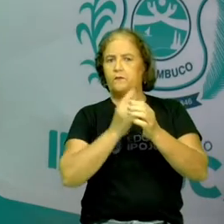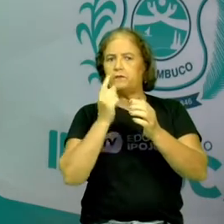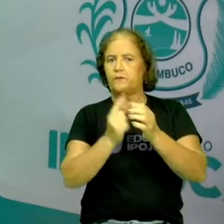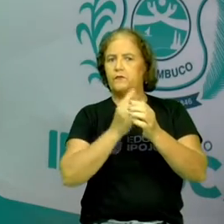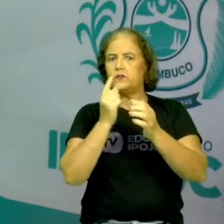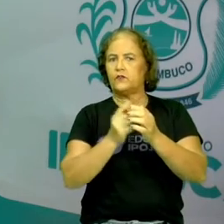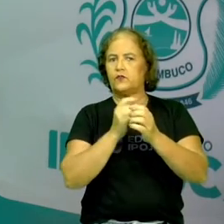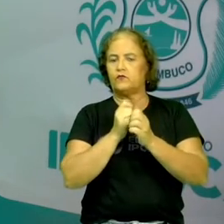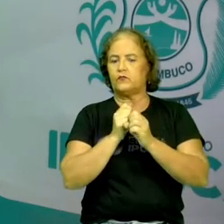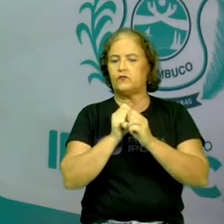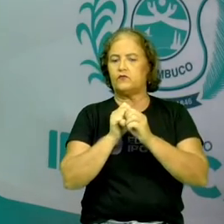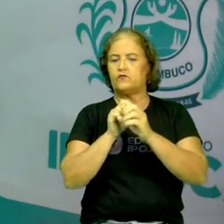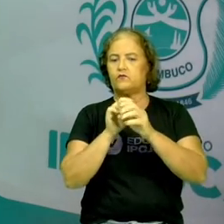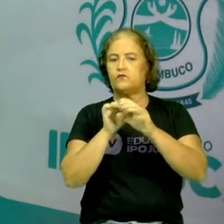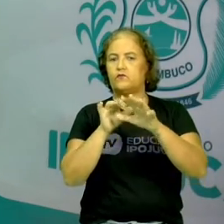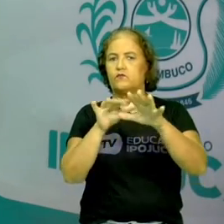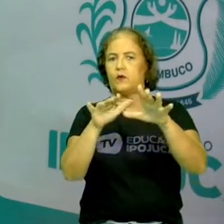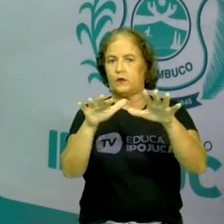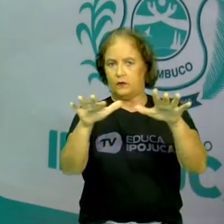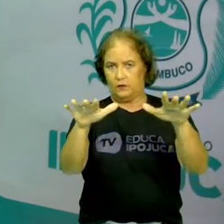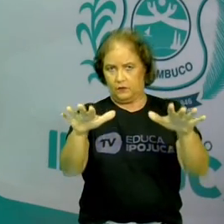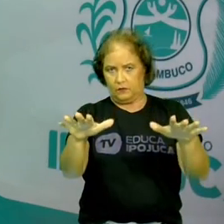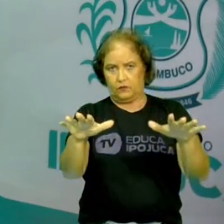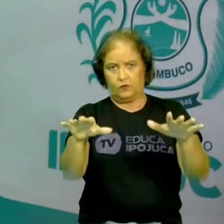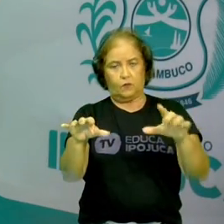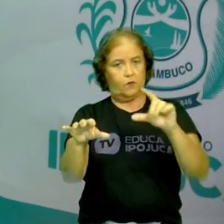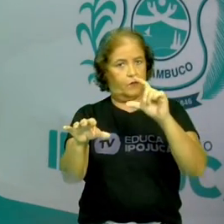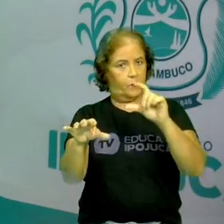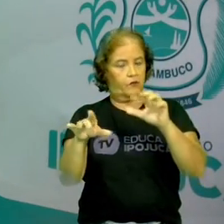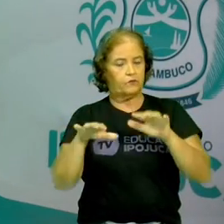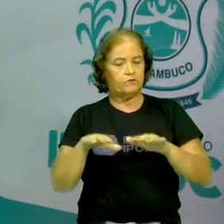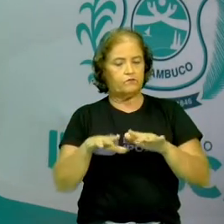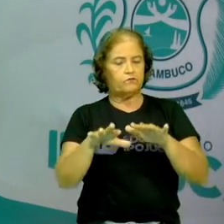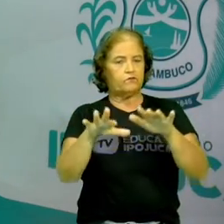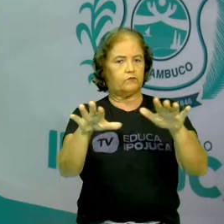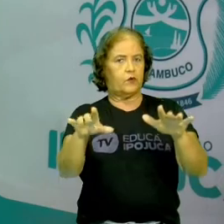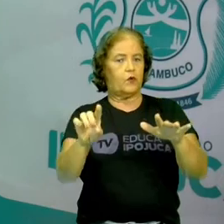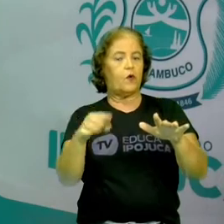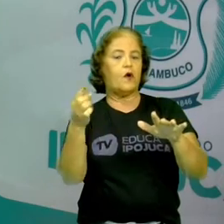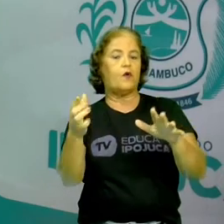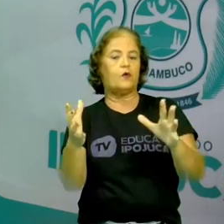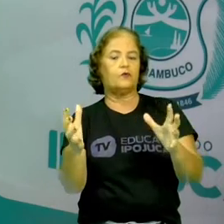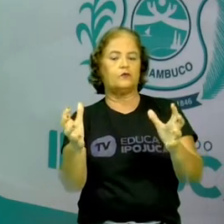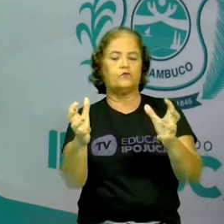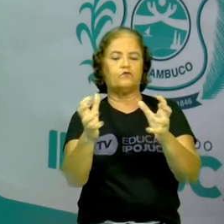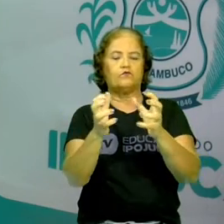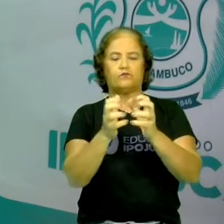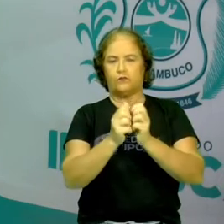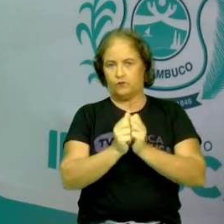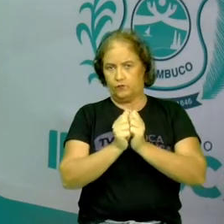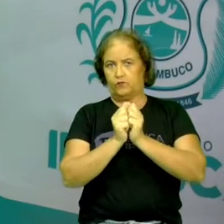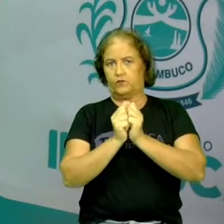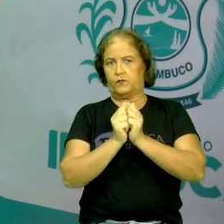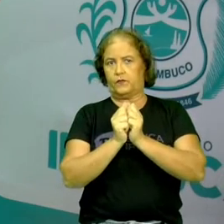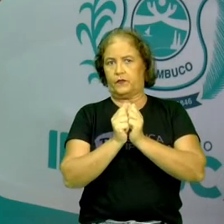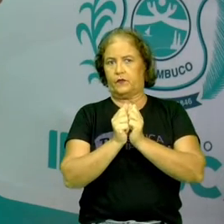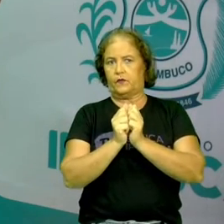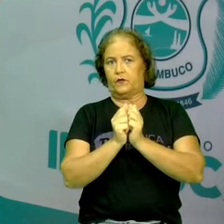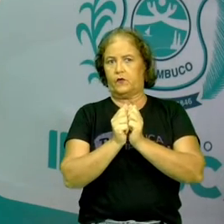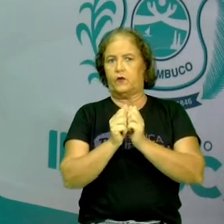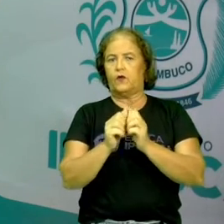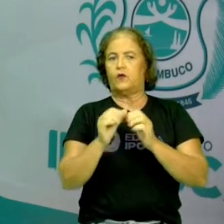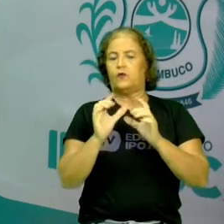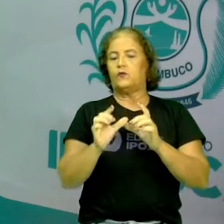a se espalhar, ou seja, parte se espalhou, a outra parte se concentrou. Nessa